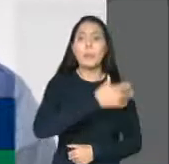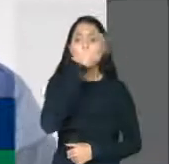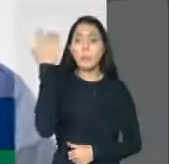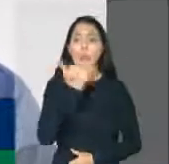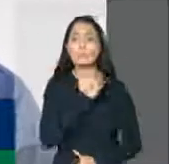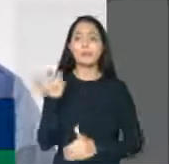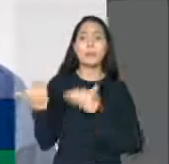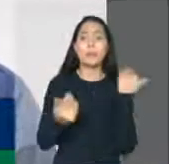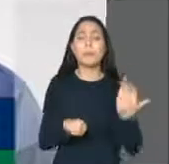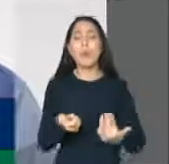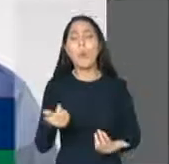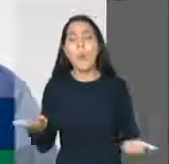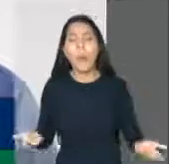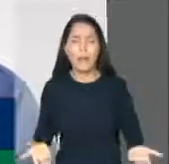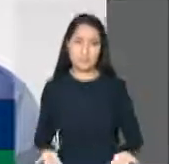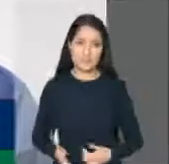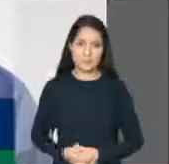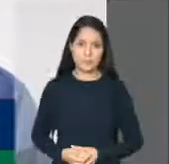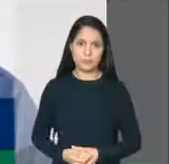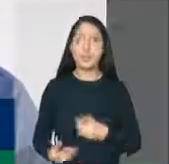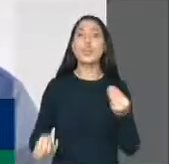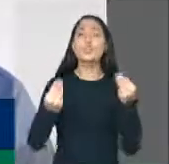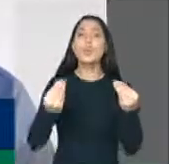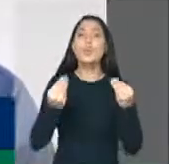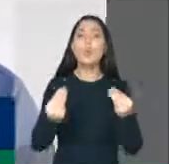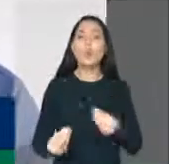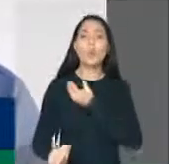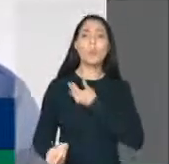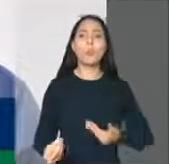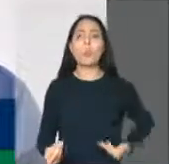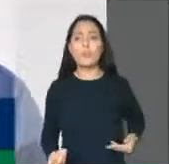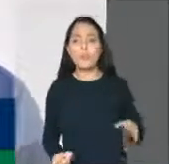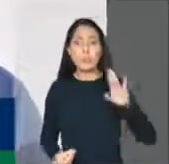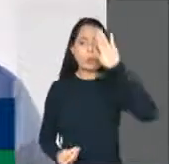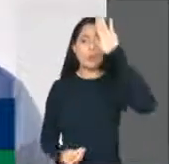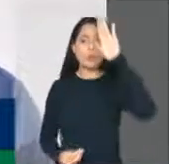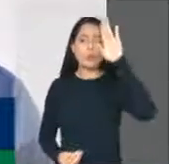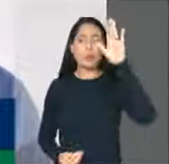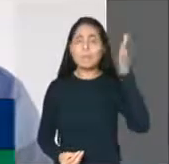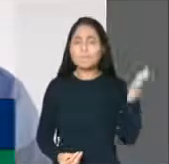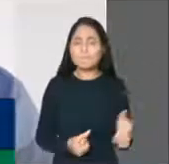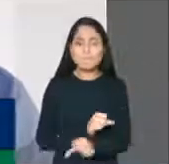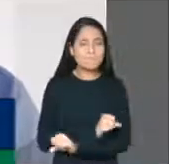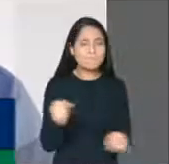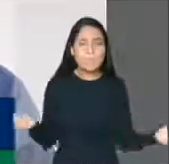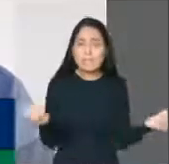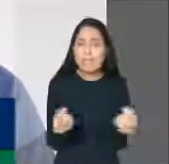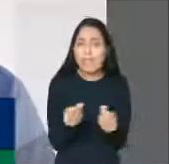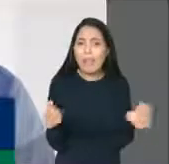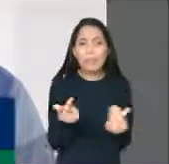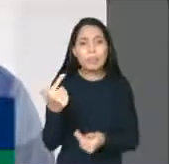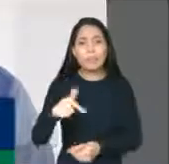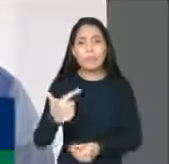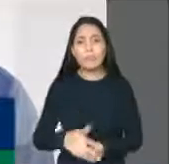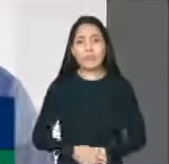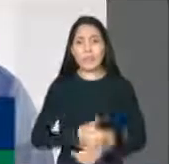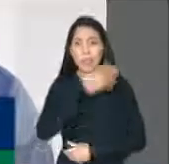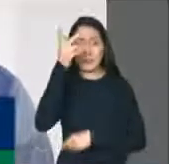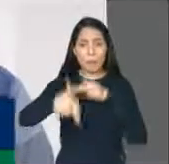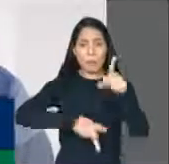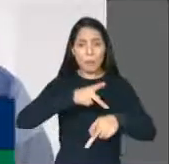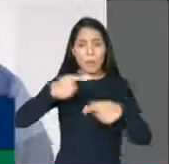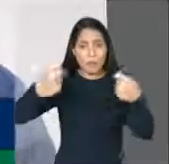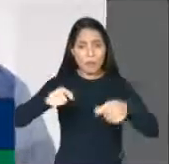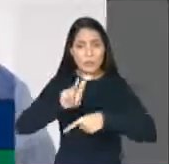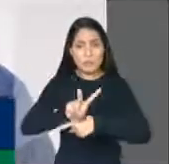e é impressionante como que esse governo é incapaz de ter sensibilidade àqueles que mais precisam. As